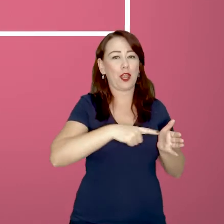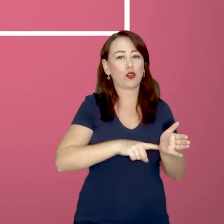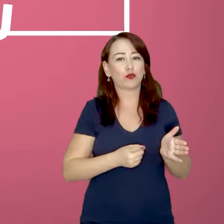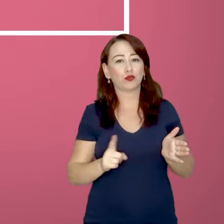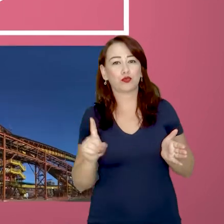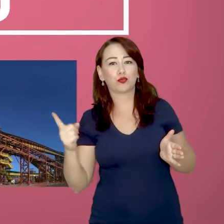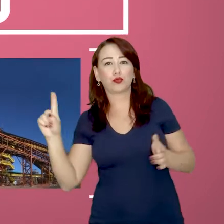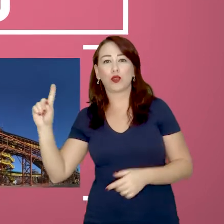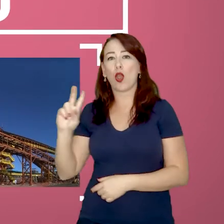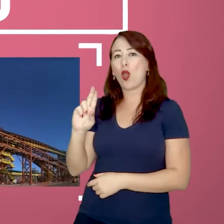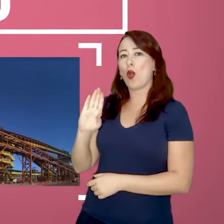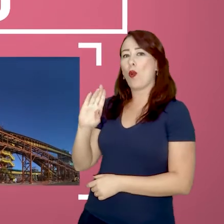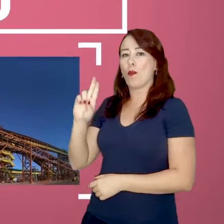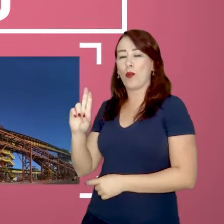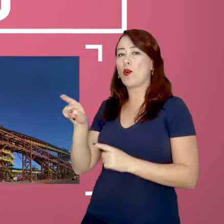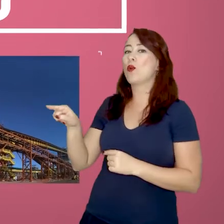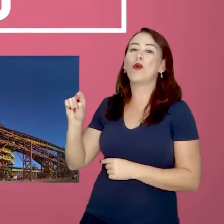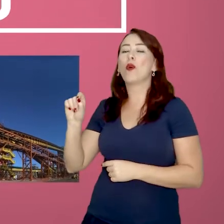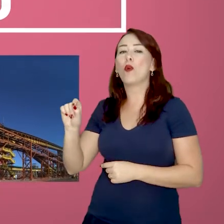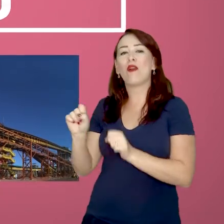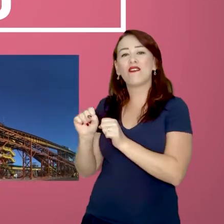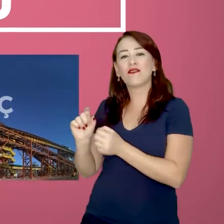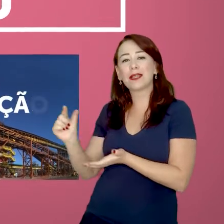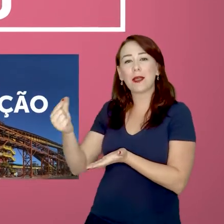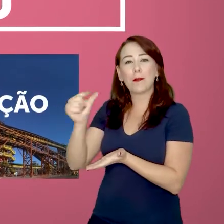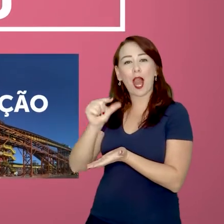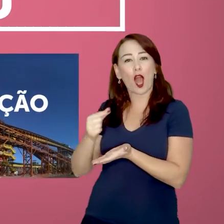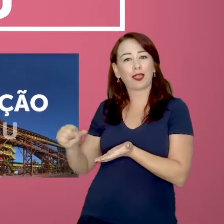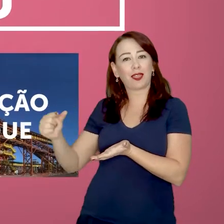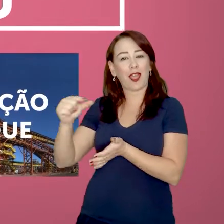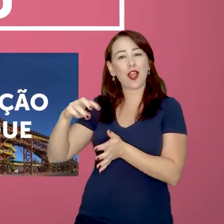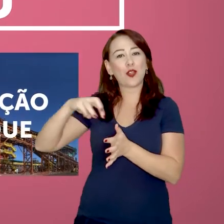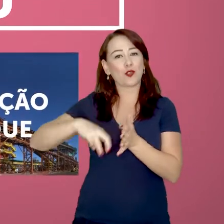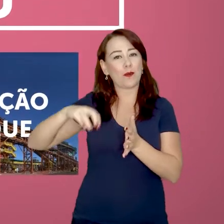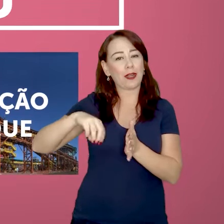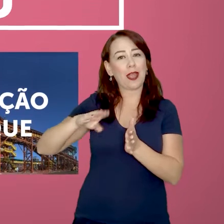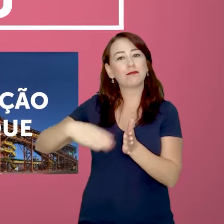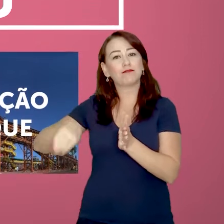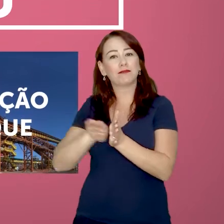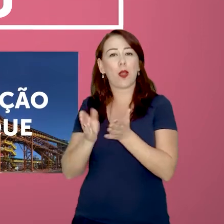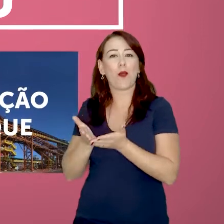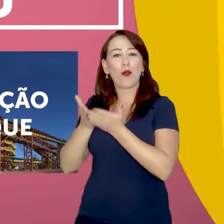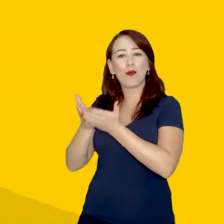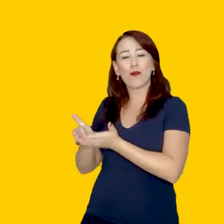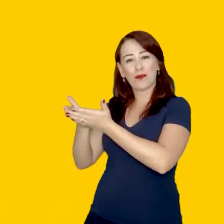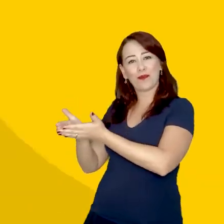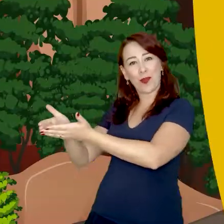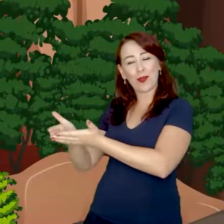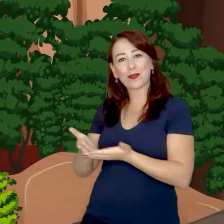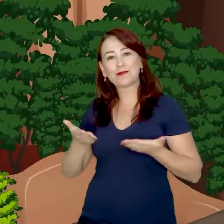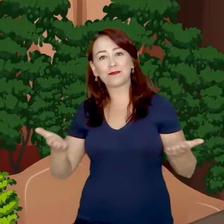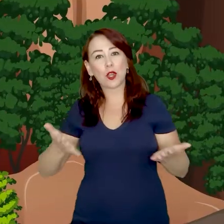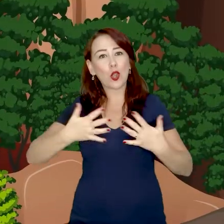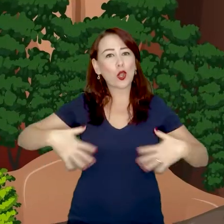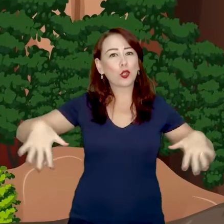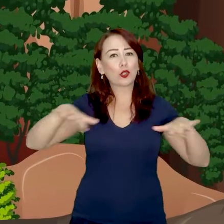Em Ubu, no Espírito Santo, é feita a pelotização do minério e o embarque em Porto Próprio. Todas